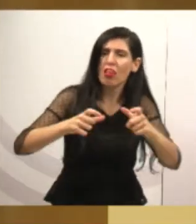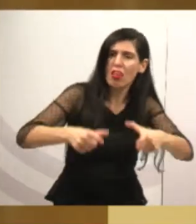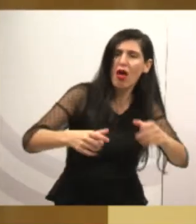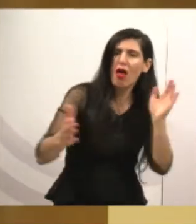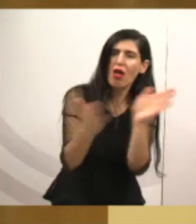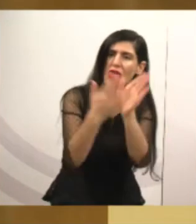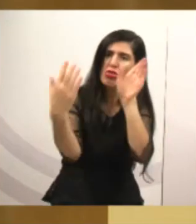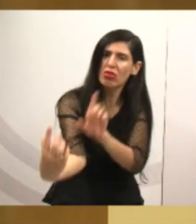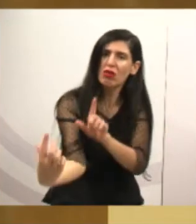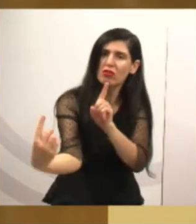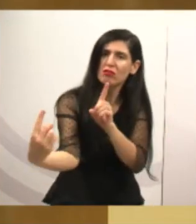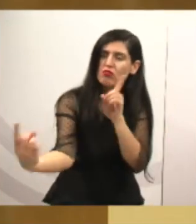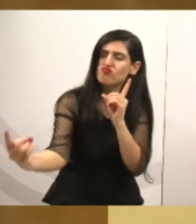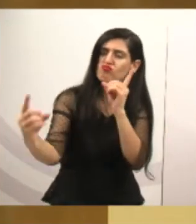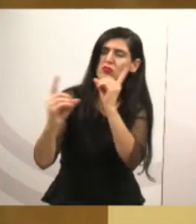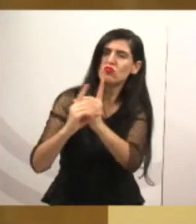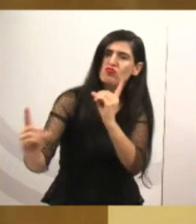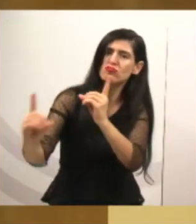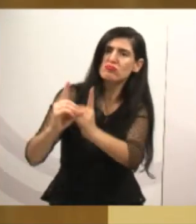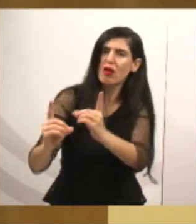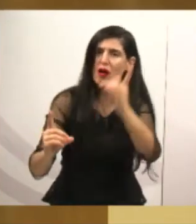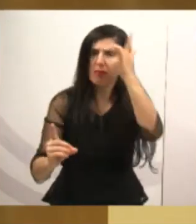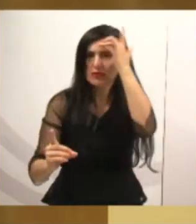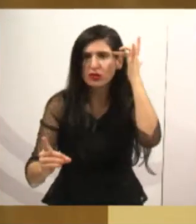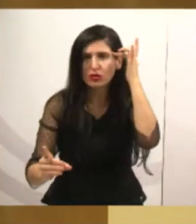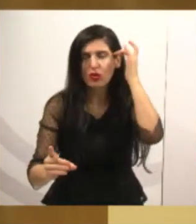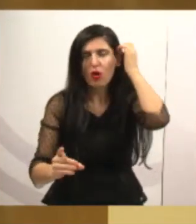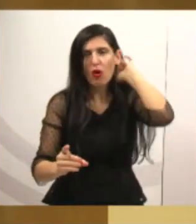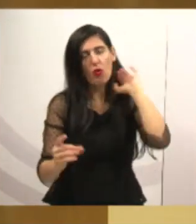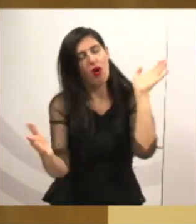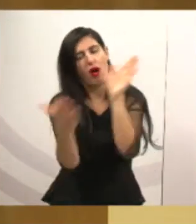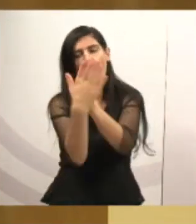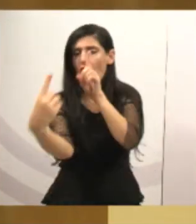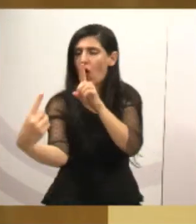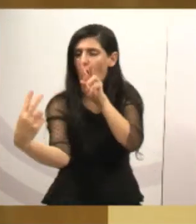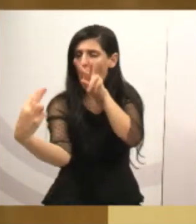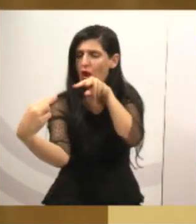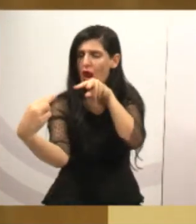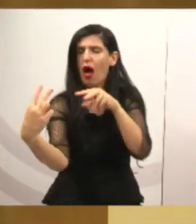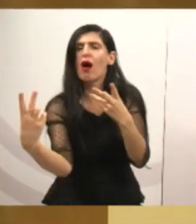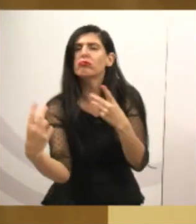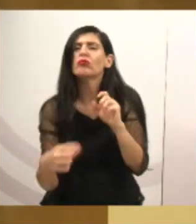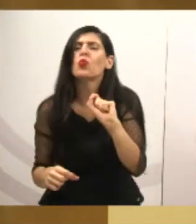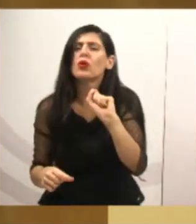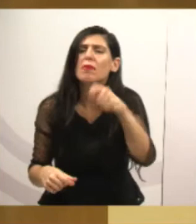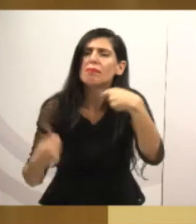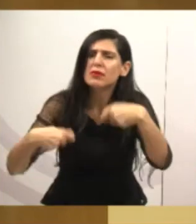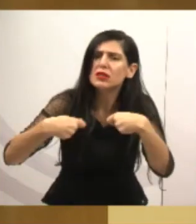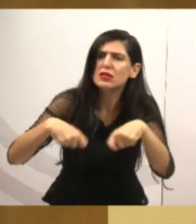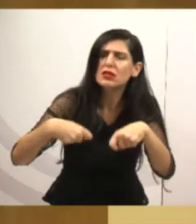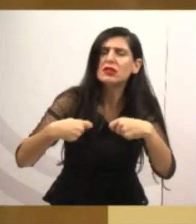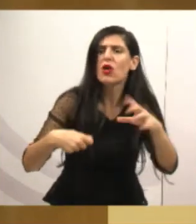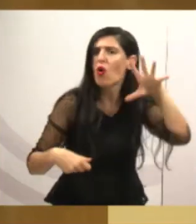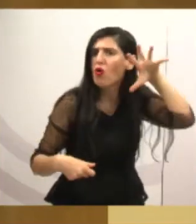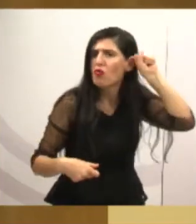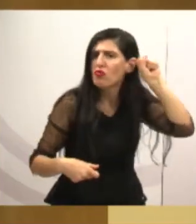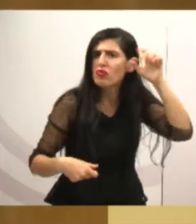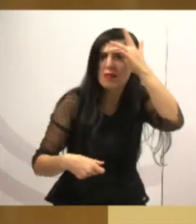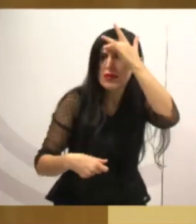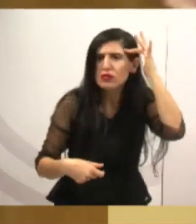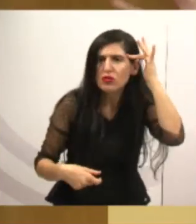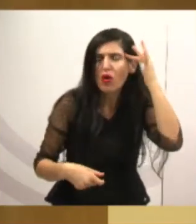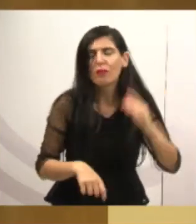encontrar corpo a corpo, olhar no olho do povo, aquele que está necessitando, aquele que está cobrando. E, muitas vezes, a gente até vê